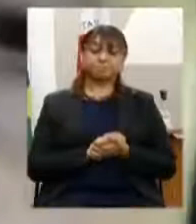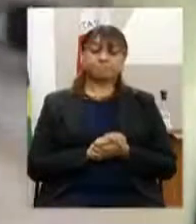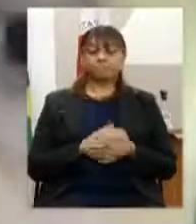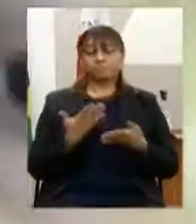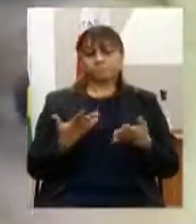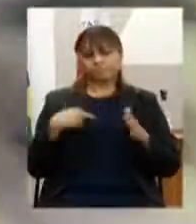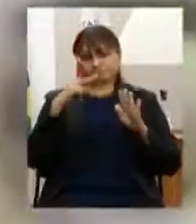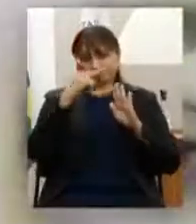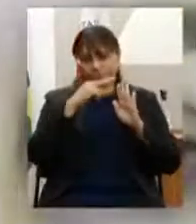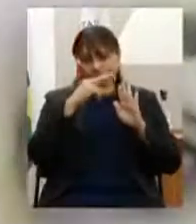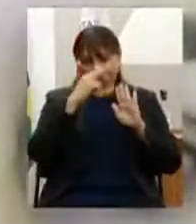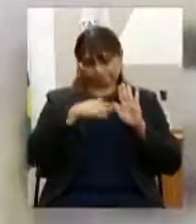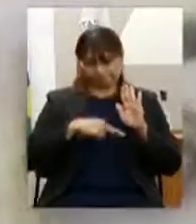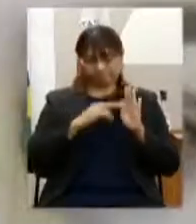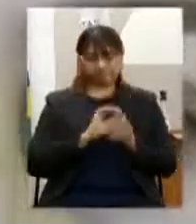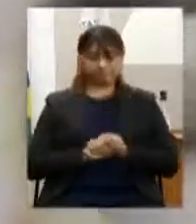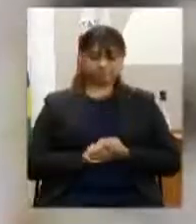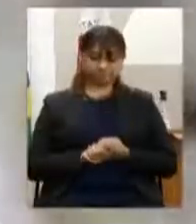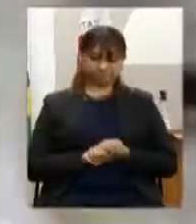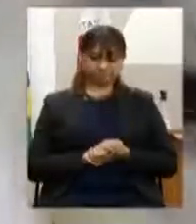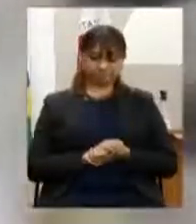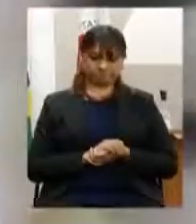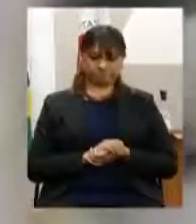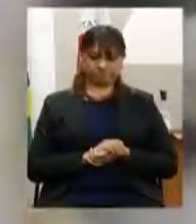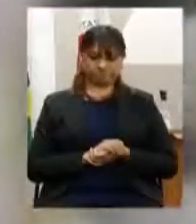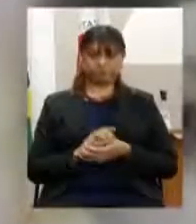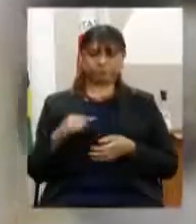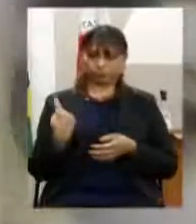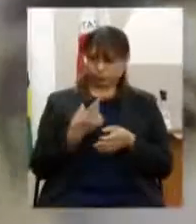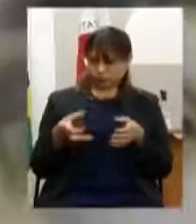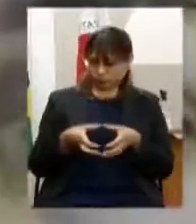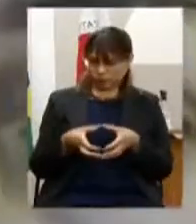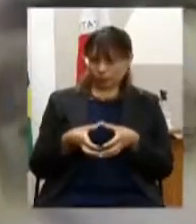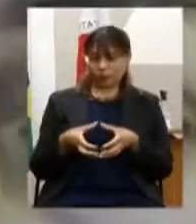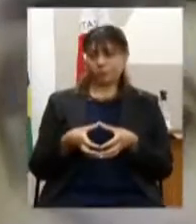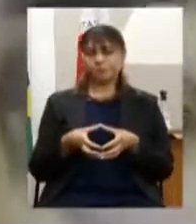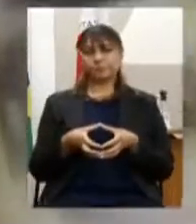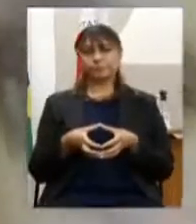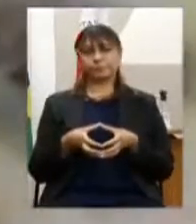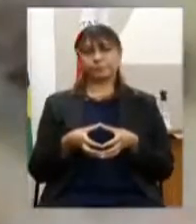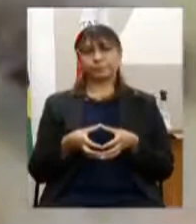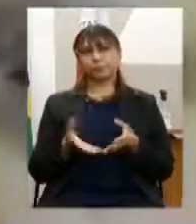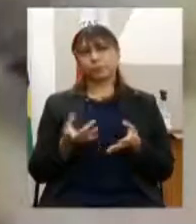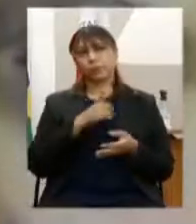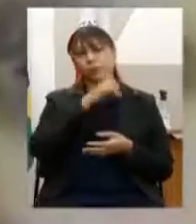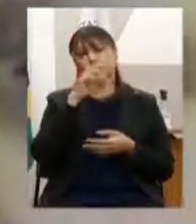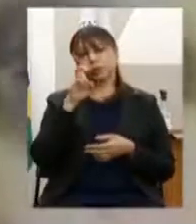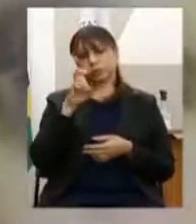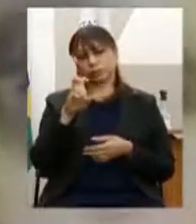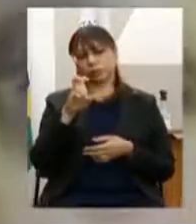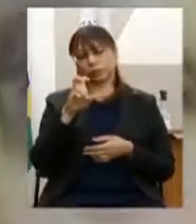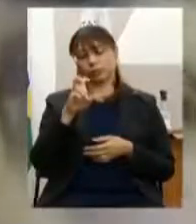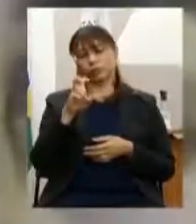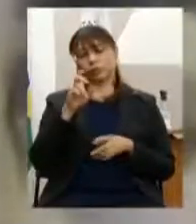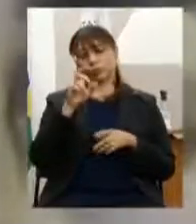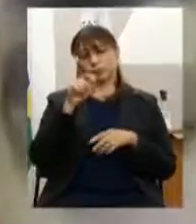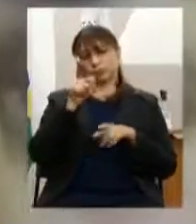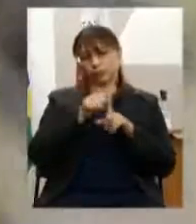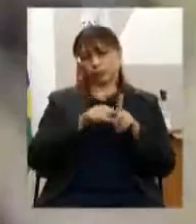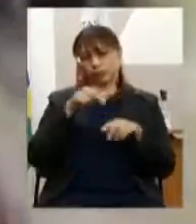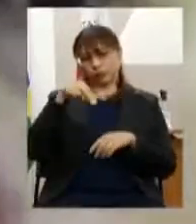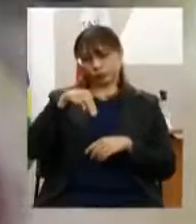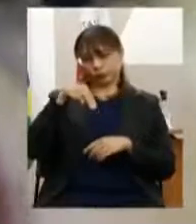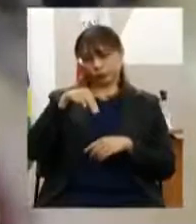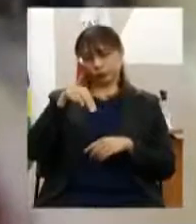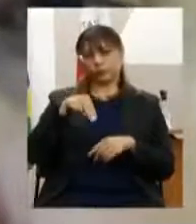vou relato. O nosso grupo, ele encontrou no dia 5 de novembro, por meio